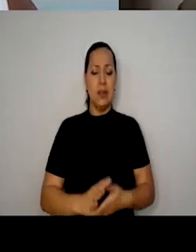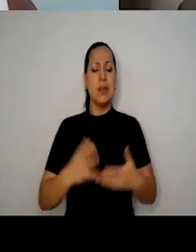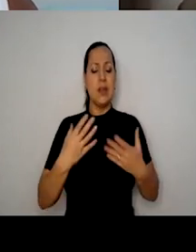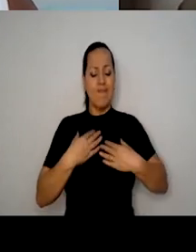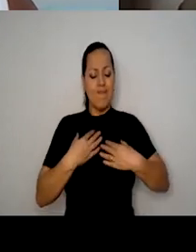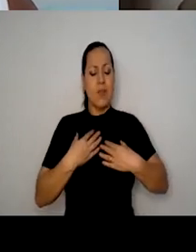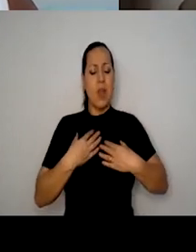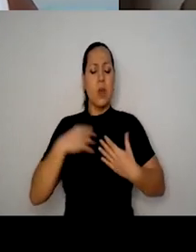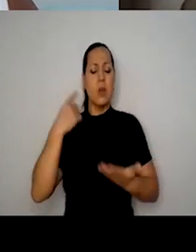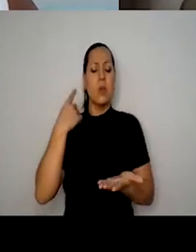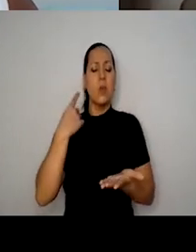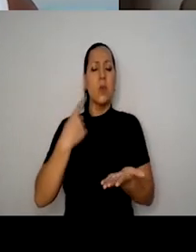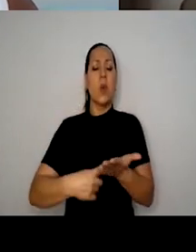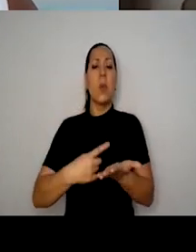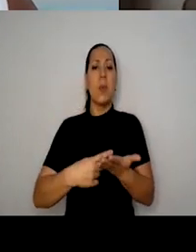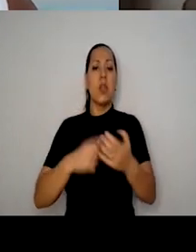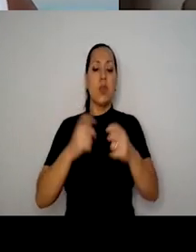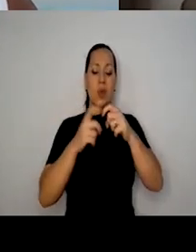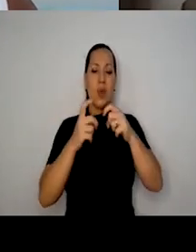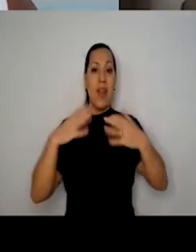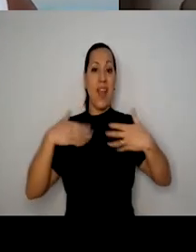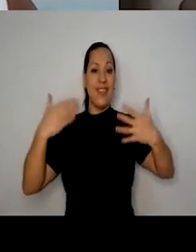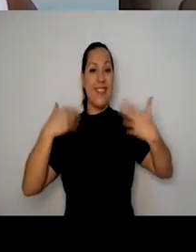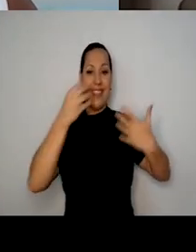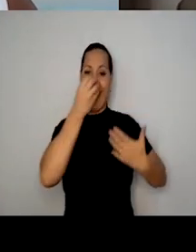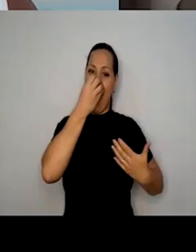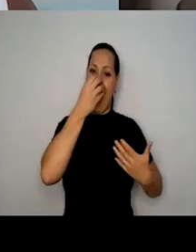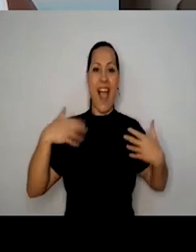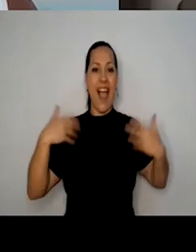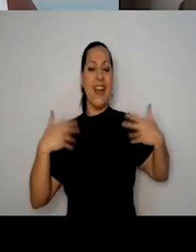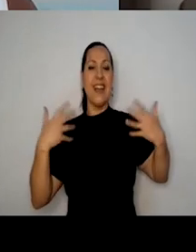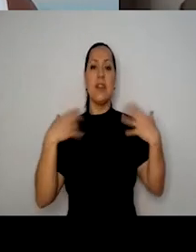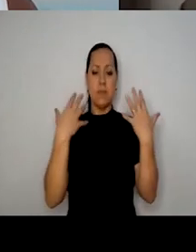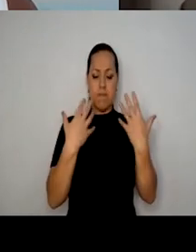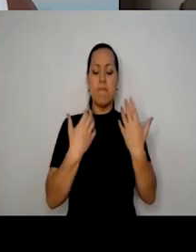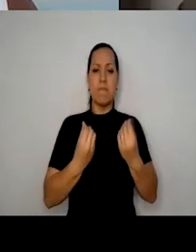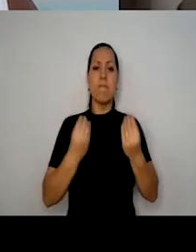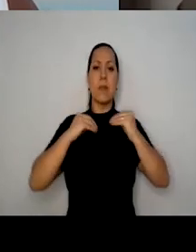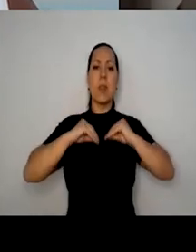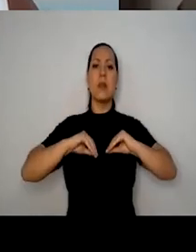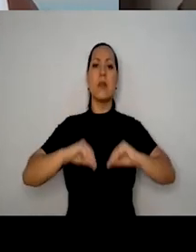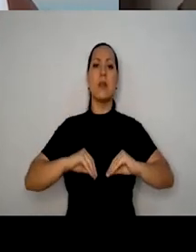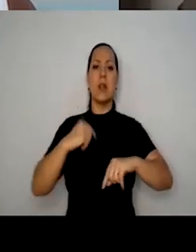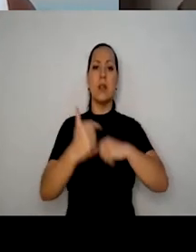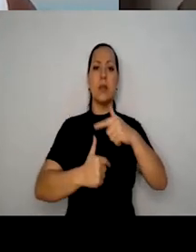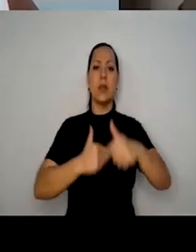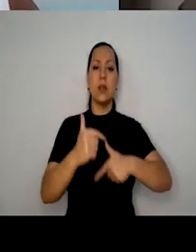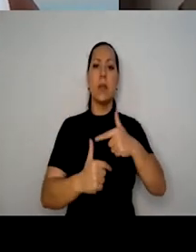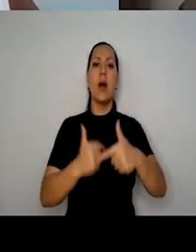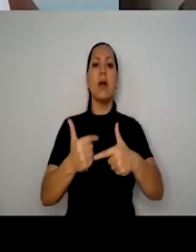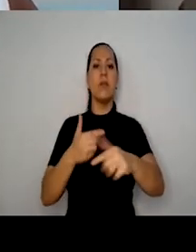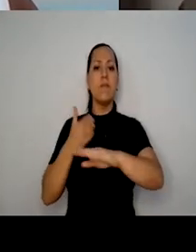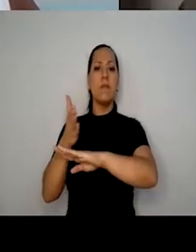que doutores assumem, institucionalmente, que os doutores de alegria assumem institucionalmente esse trabalho e ingressam nos